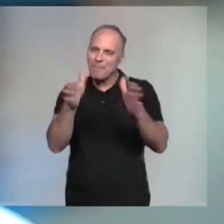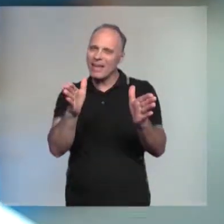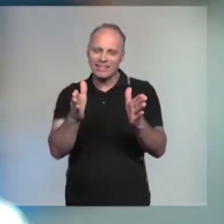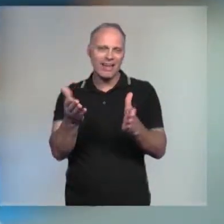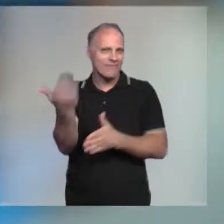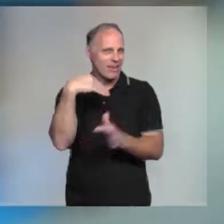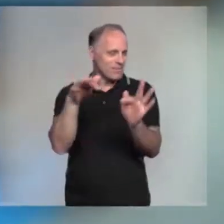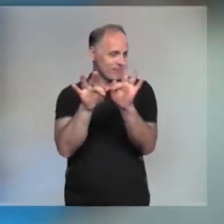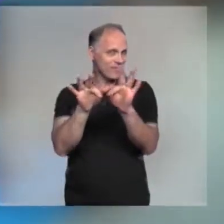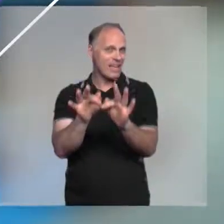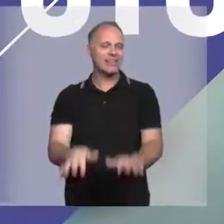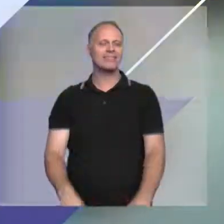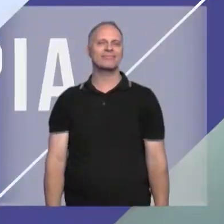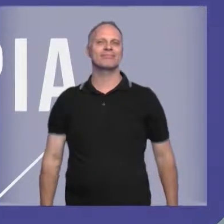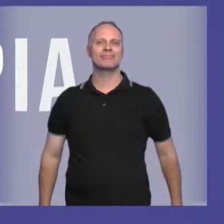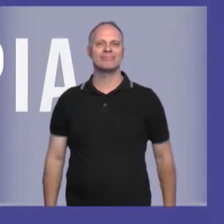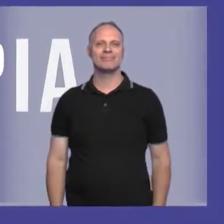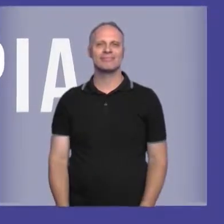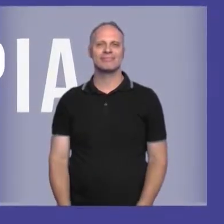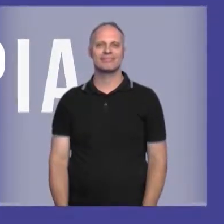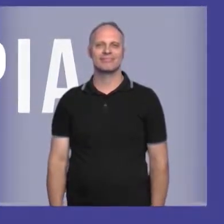estão abertas. Vem para a Fevale!